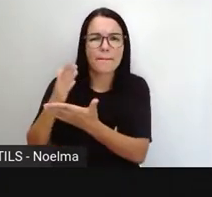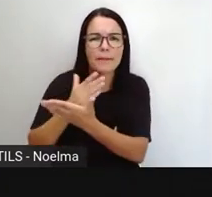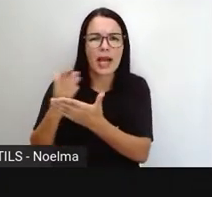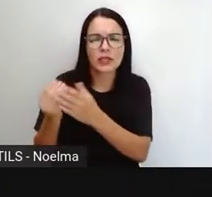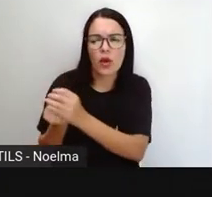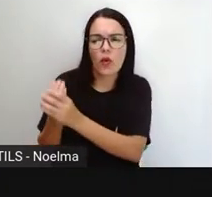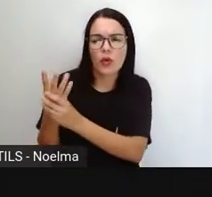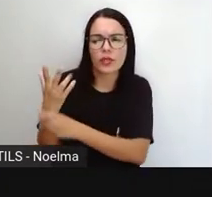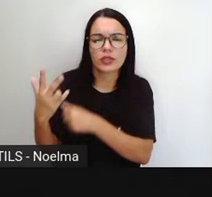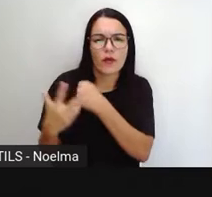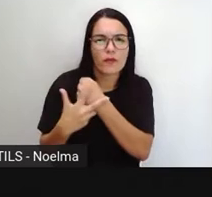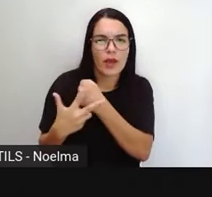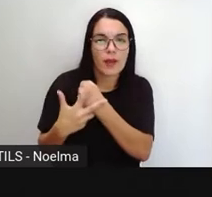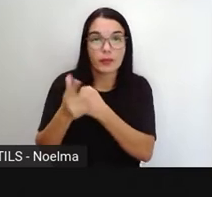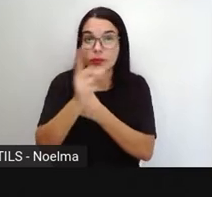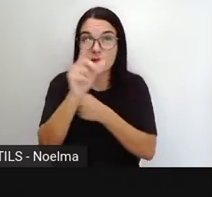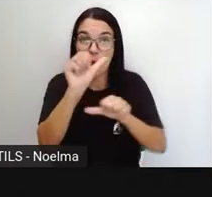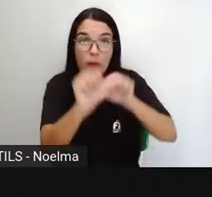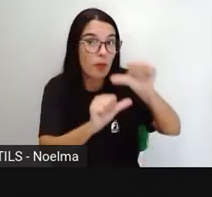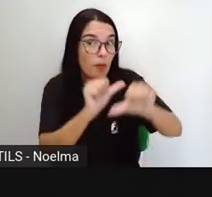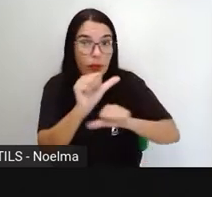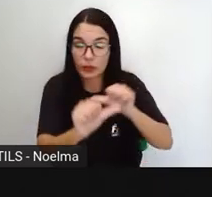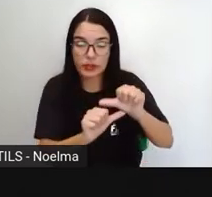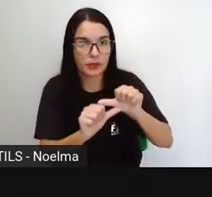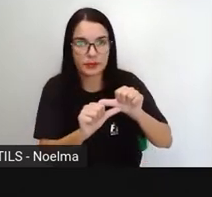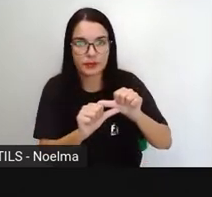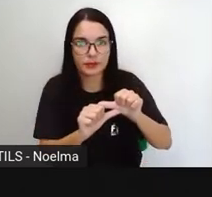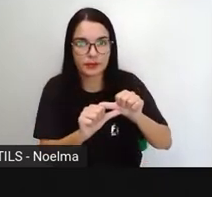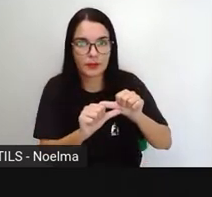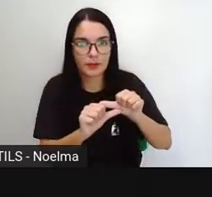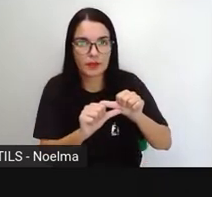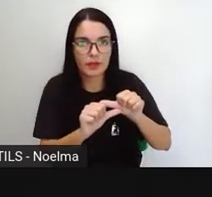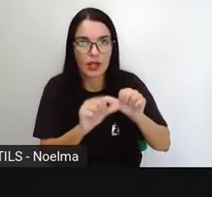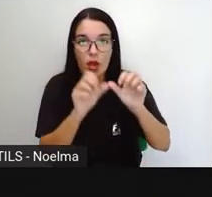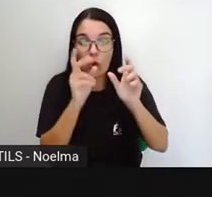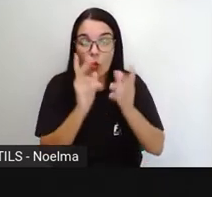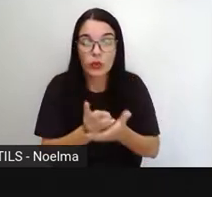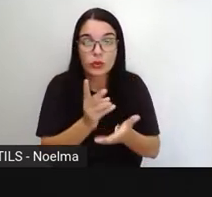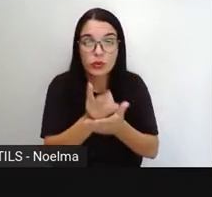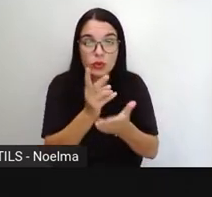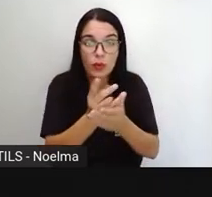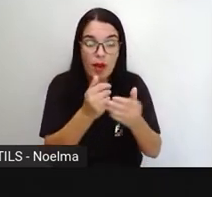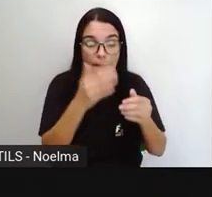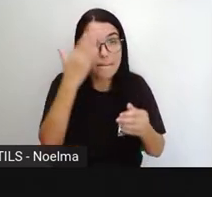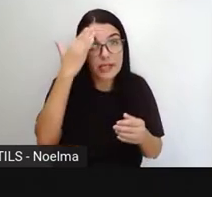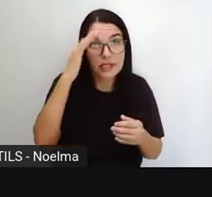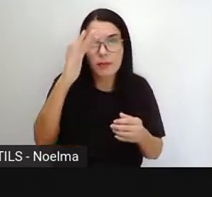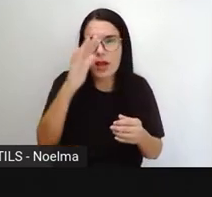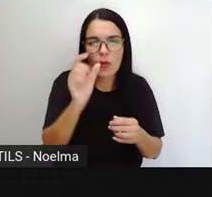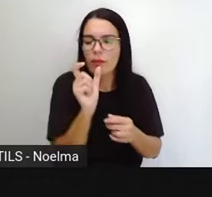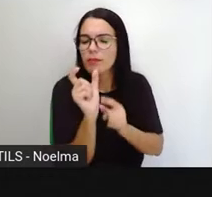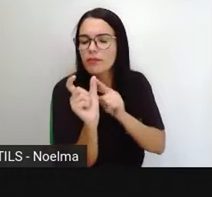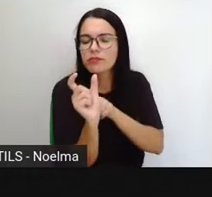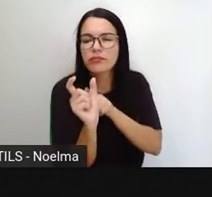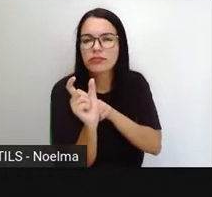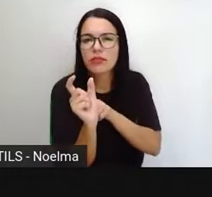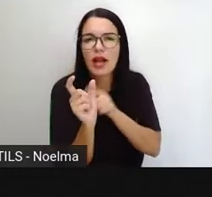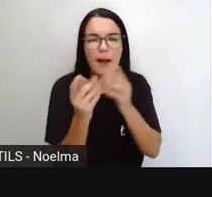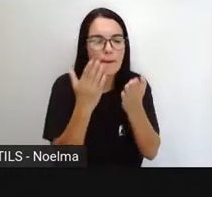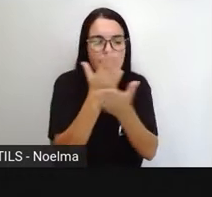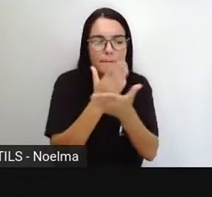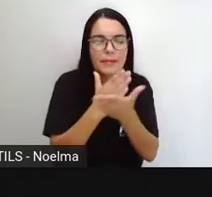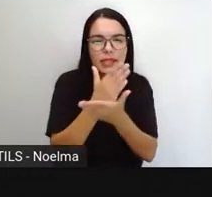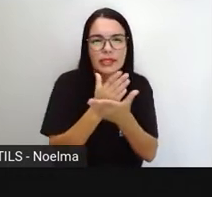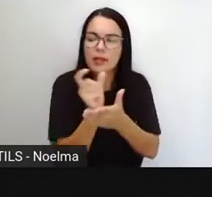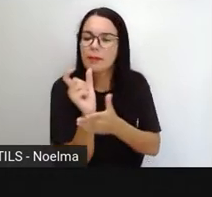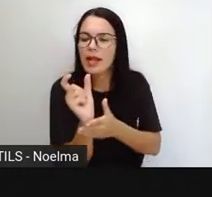por isso costuma não se modificar durante as flexões. É o que a gente chama de composição principal. Então é o pedaço principal